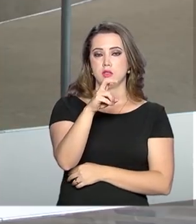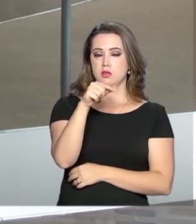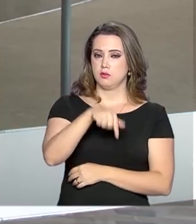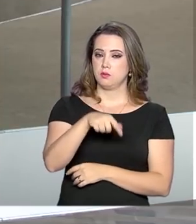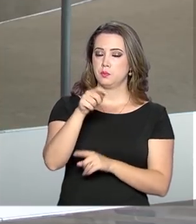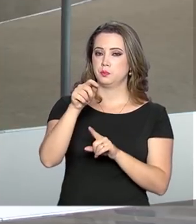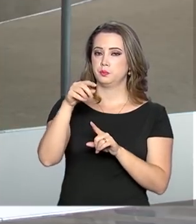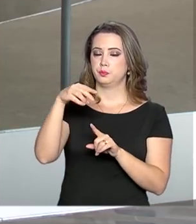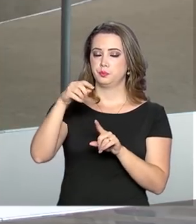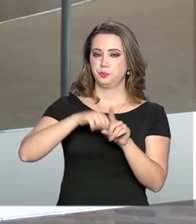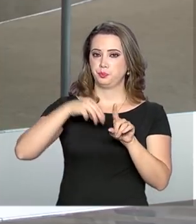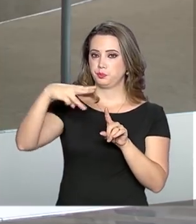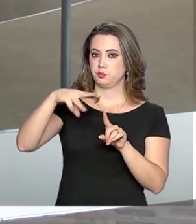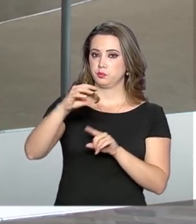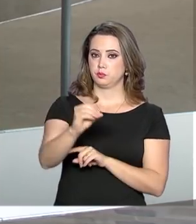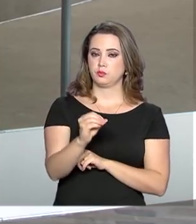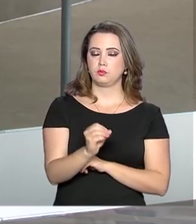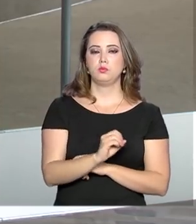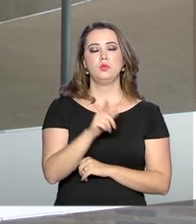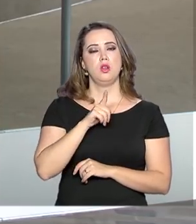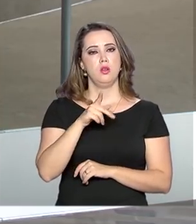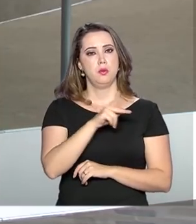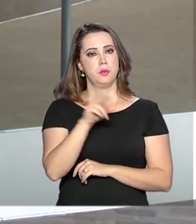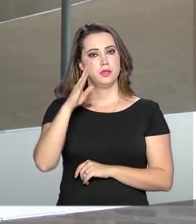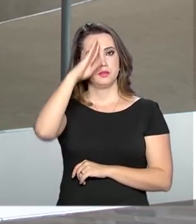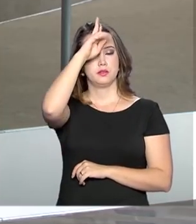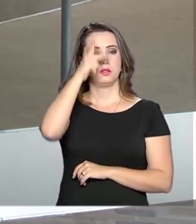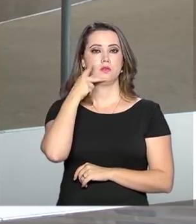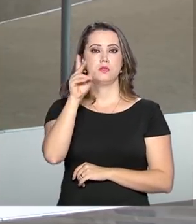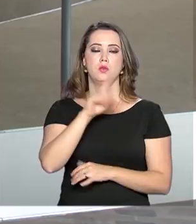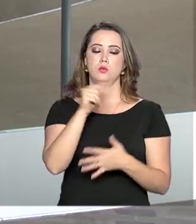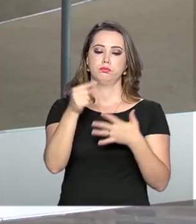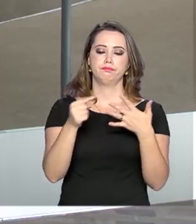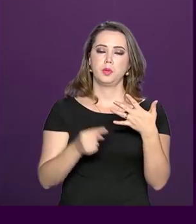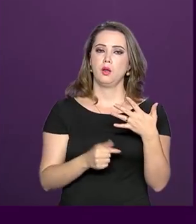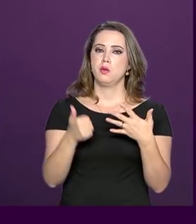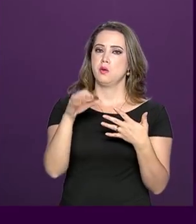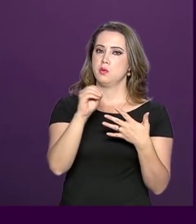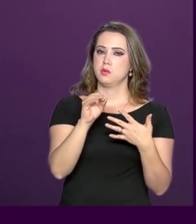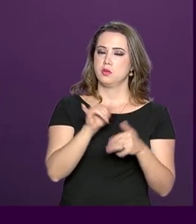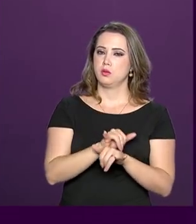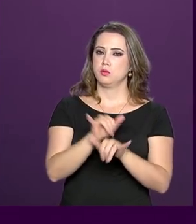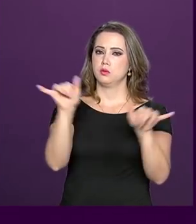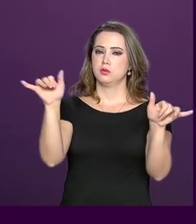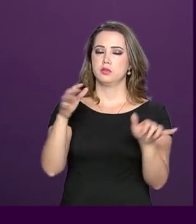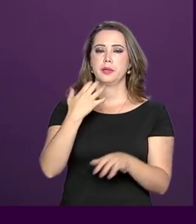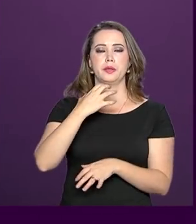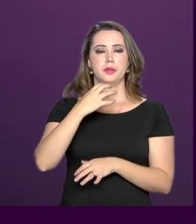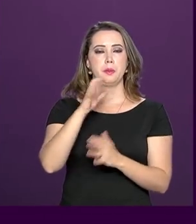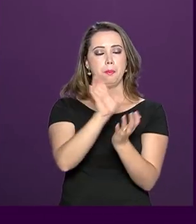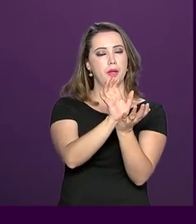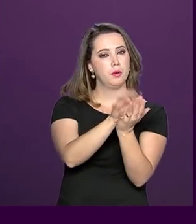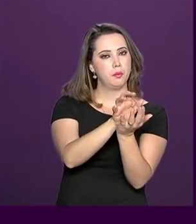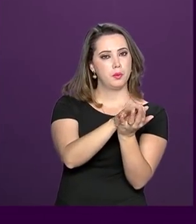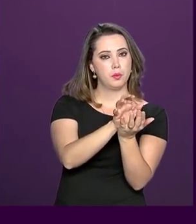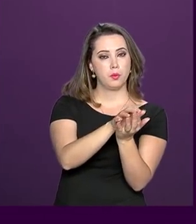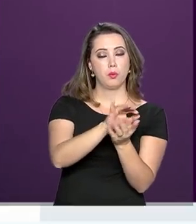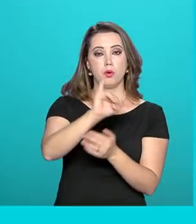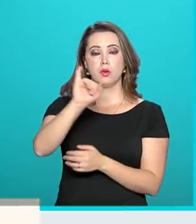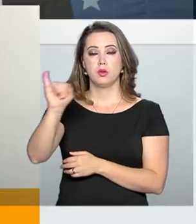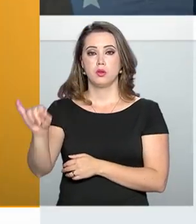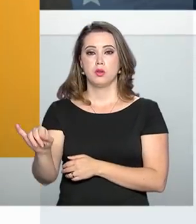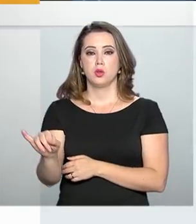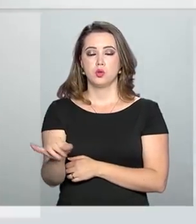Segundo o presidente Bolsonaro, entre os 10 aeroportos que serão leiloados estão o de Recife, em Pernambuco, o de João